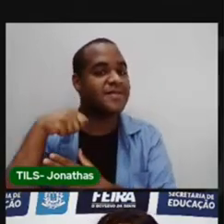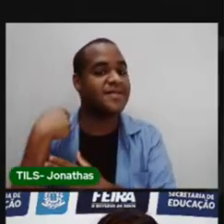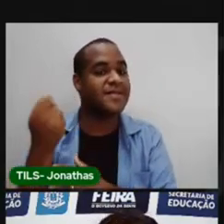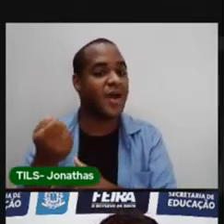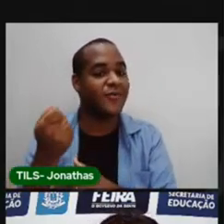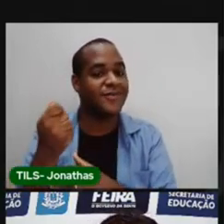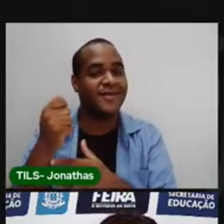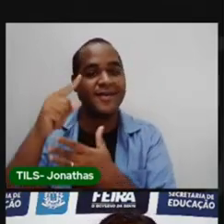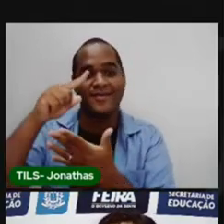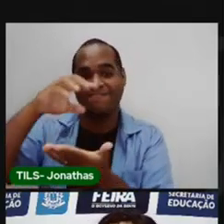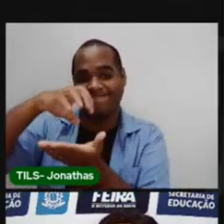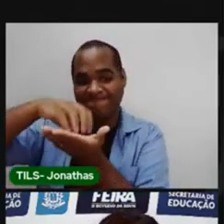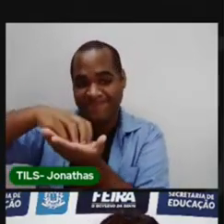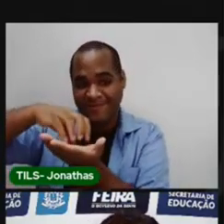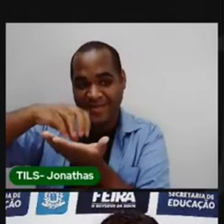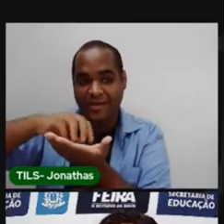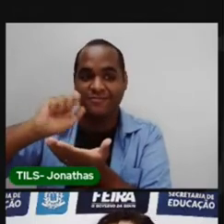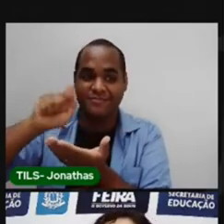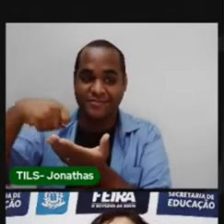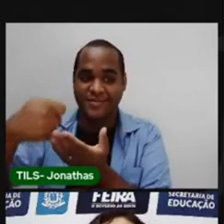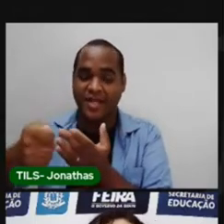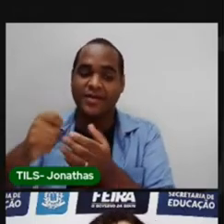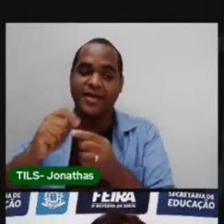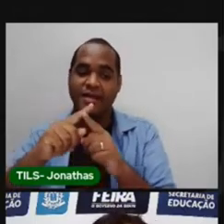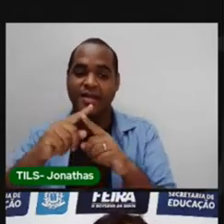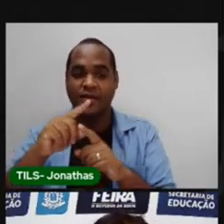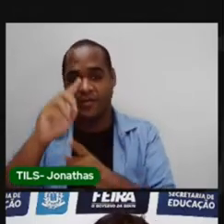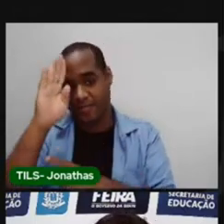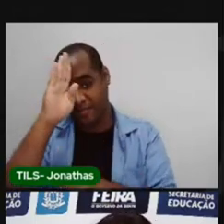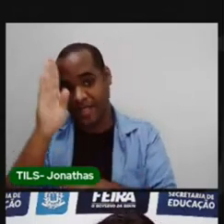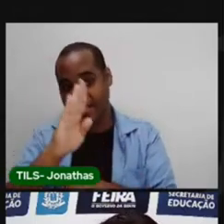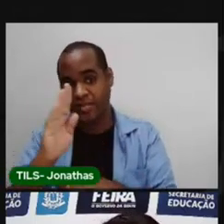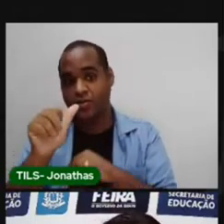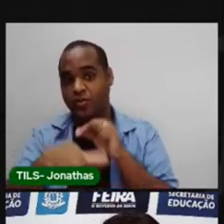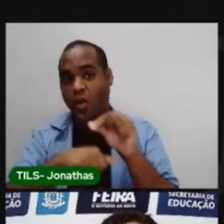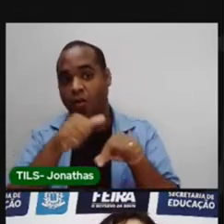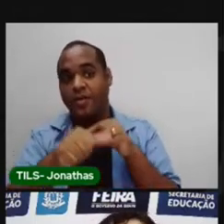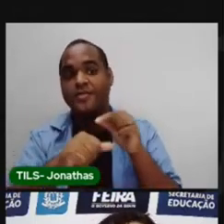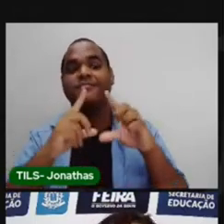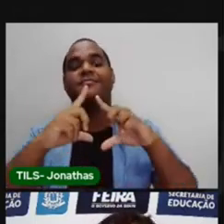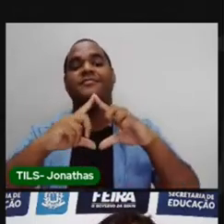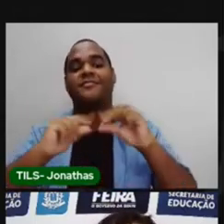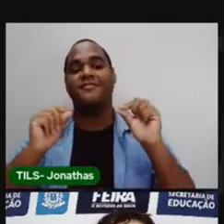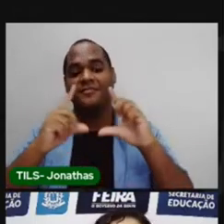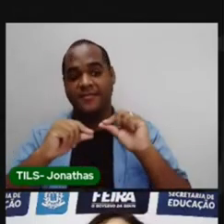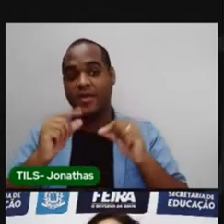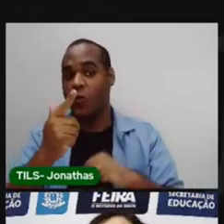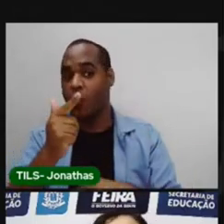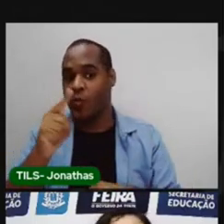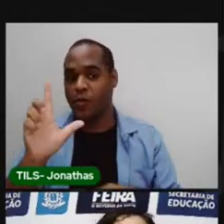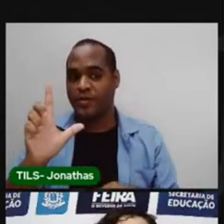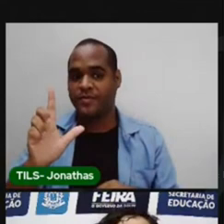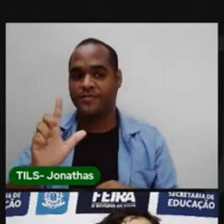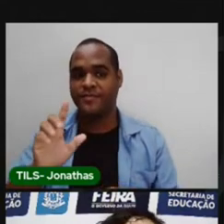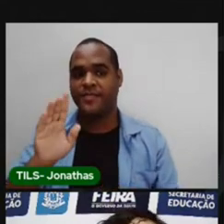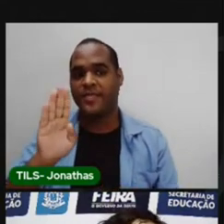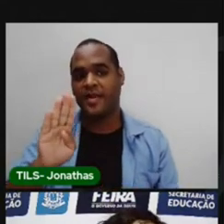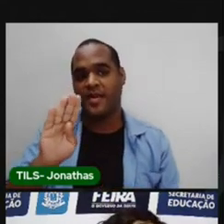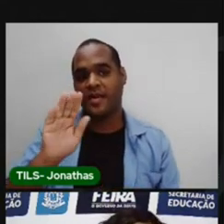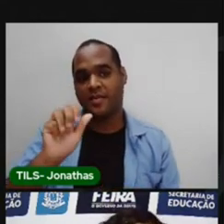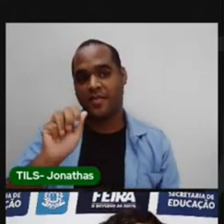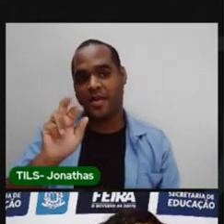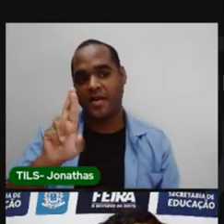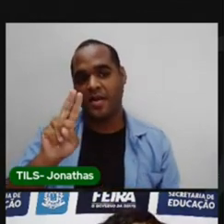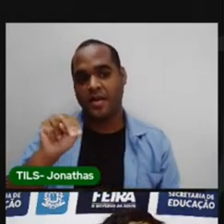a capital do Brasil, colocando o nome nesse bairro. Um outro bairro é o bairro